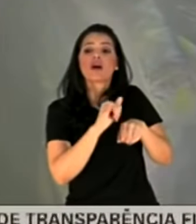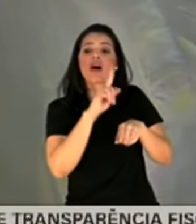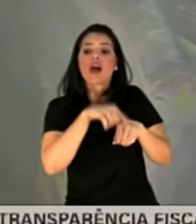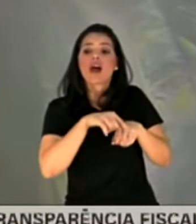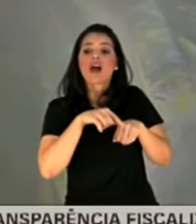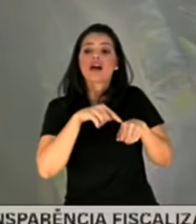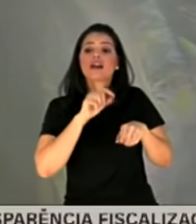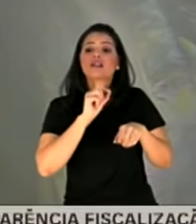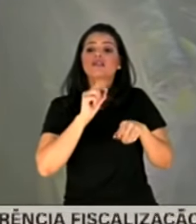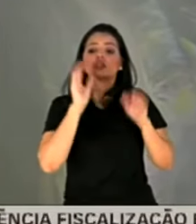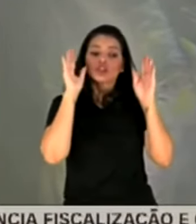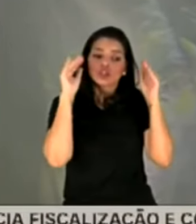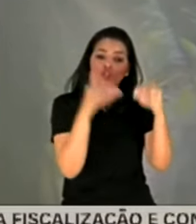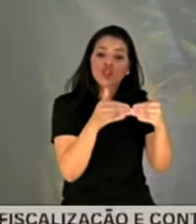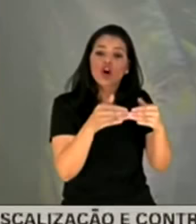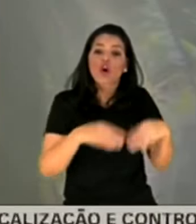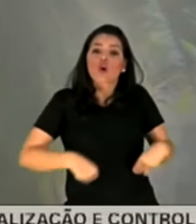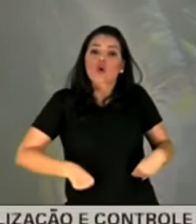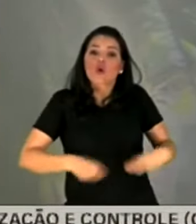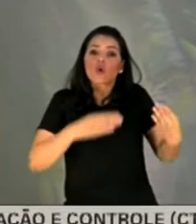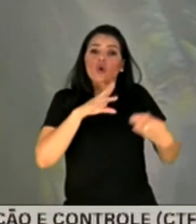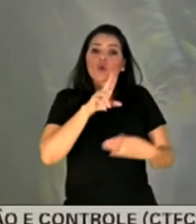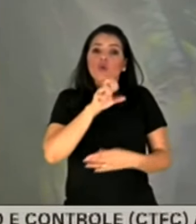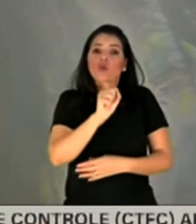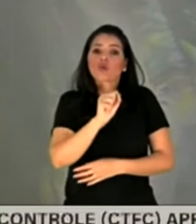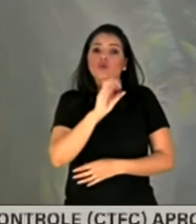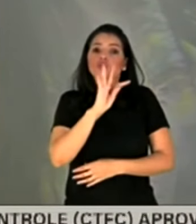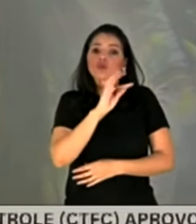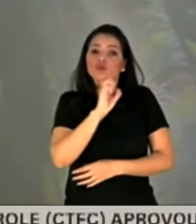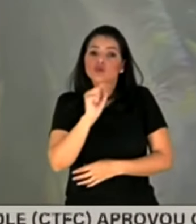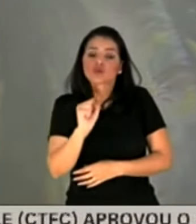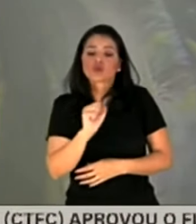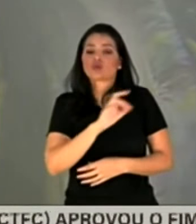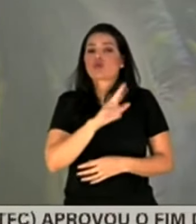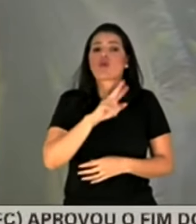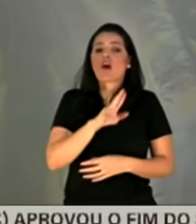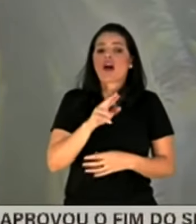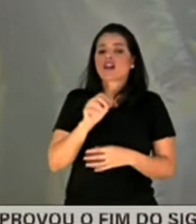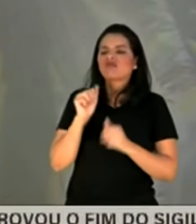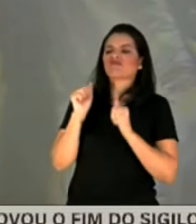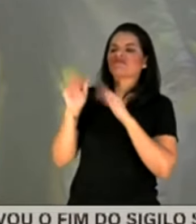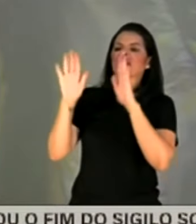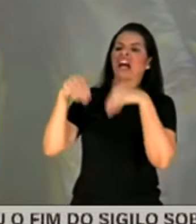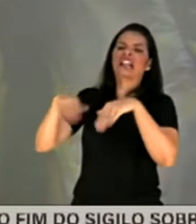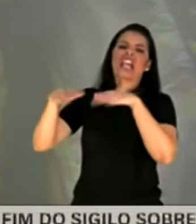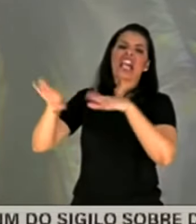basicamente voltado para os custos e não muitas vezes para